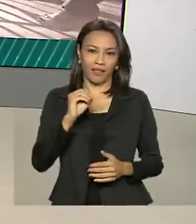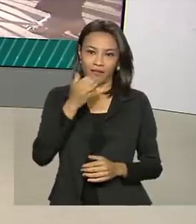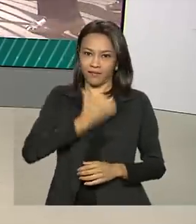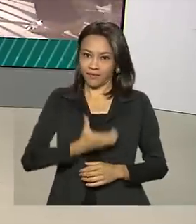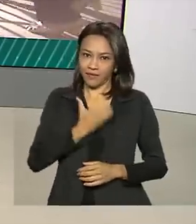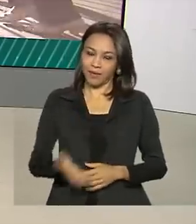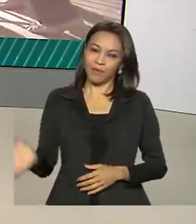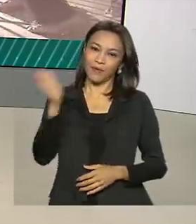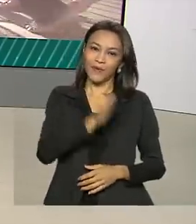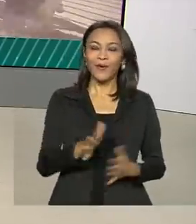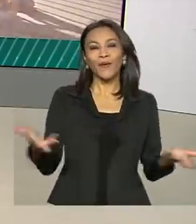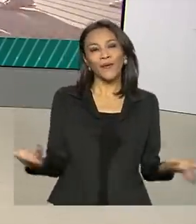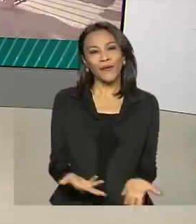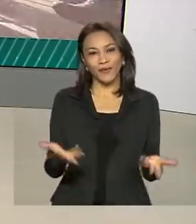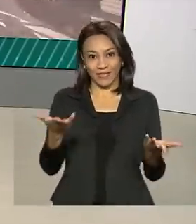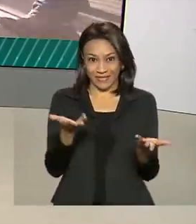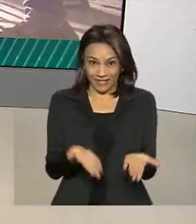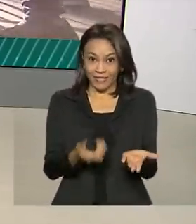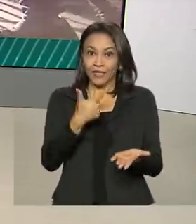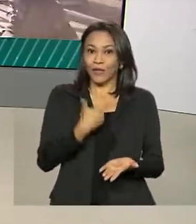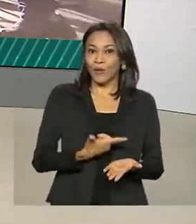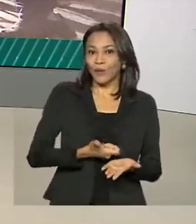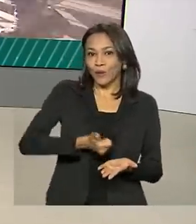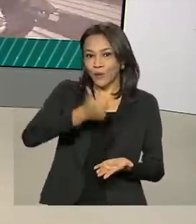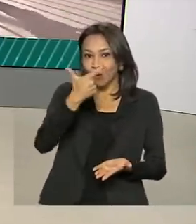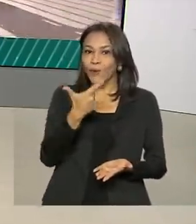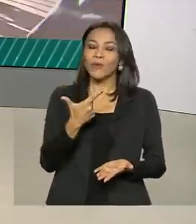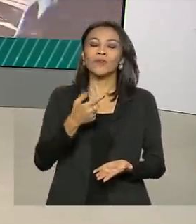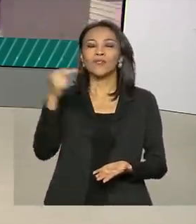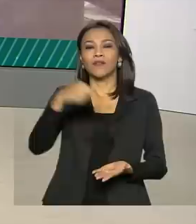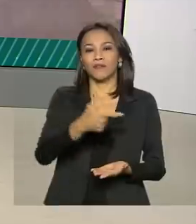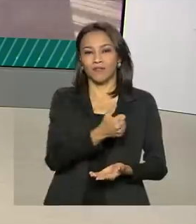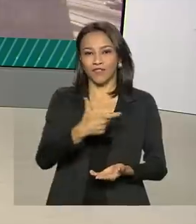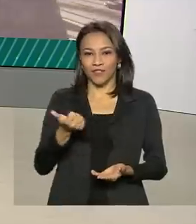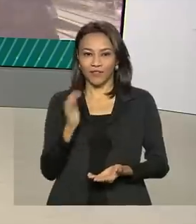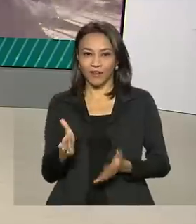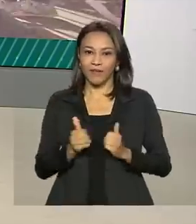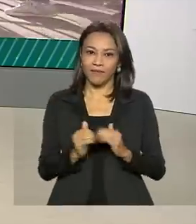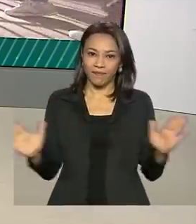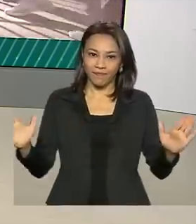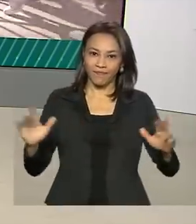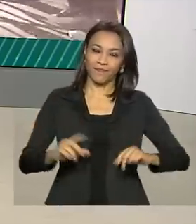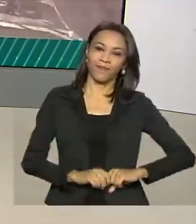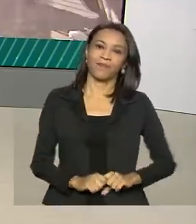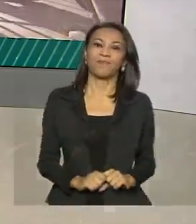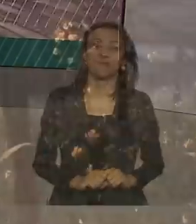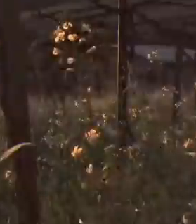A edição desta sexta-feira, 12 de novembro de 2021, já está no ar.